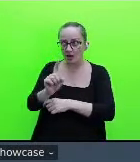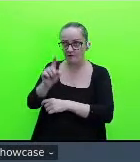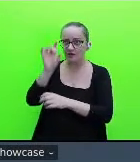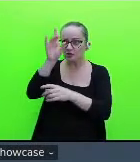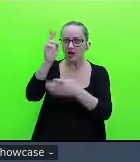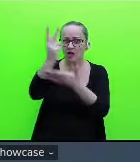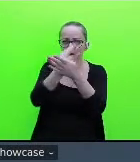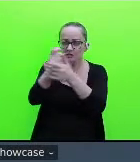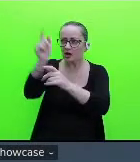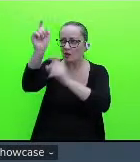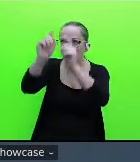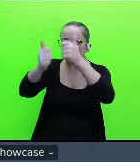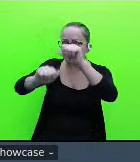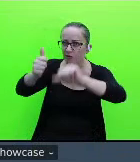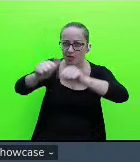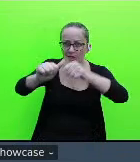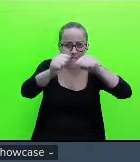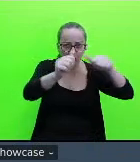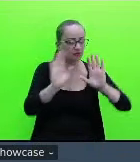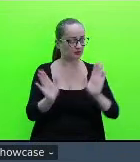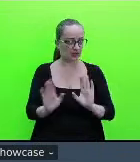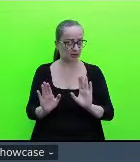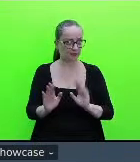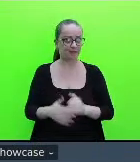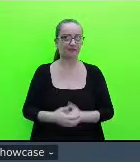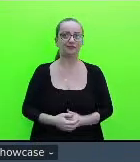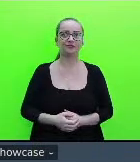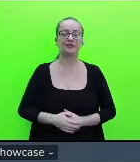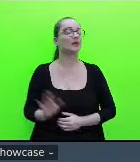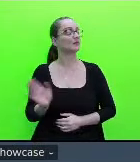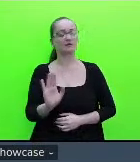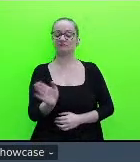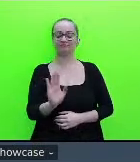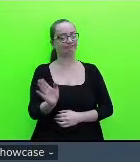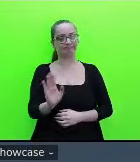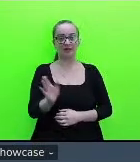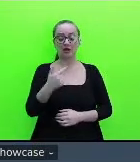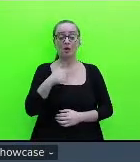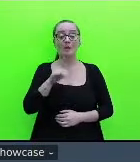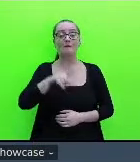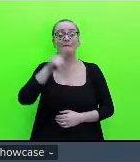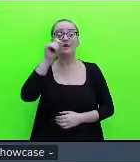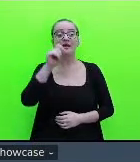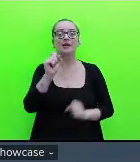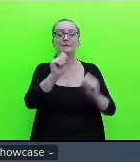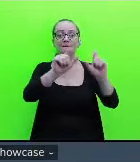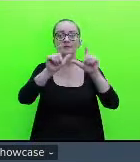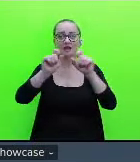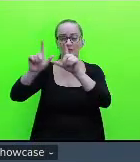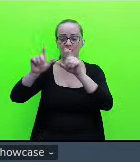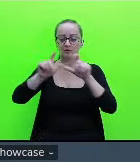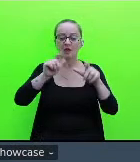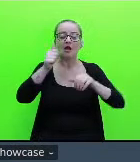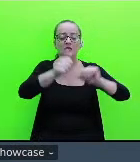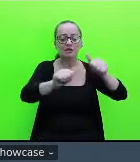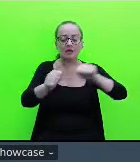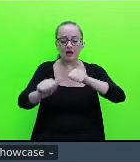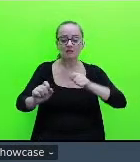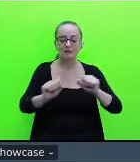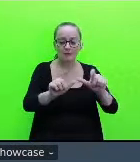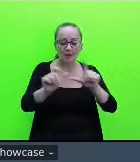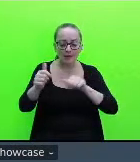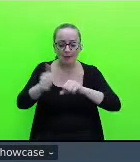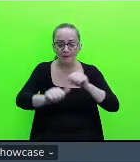pelas ruas? Não, eu peguei algumas imagens, eu analisei algumas imagens,